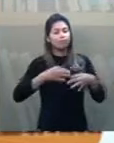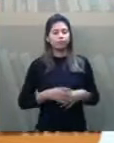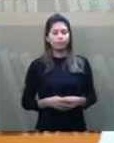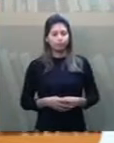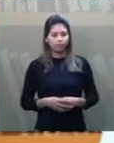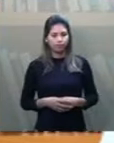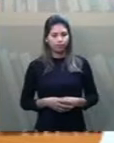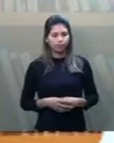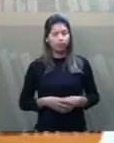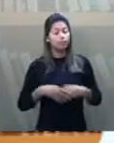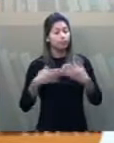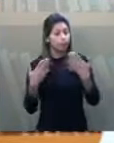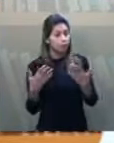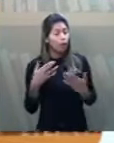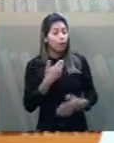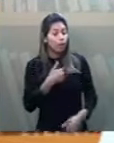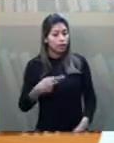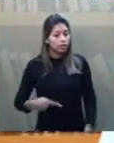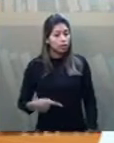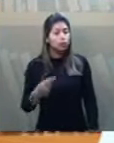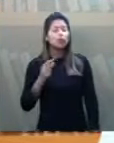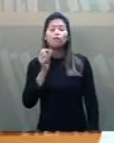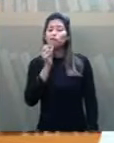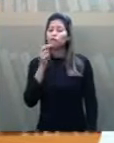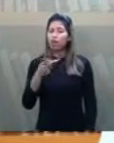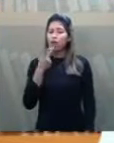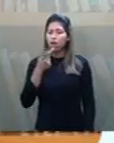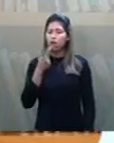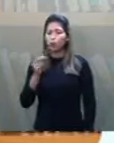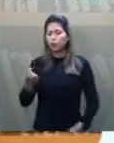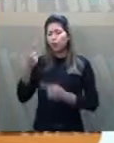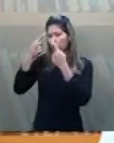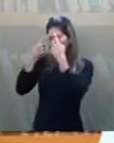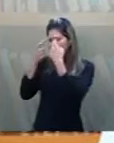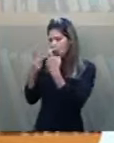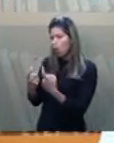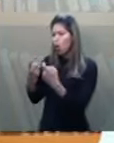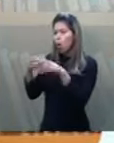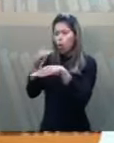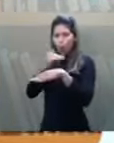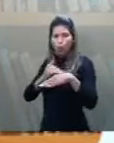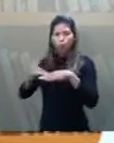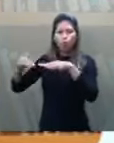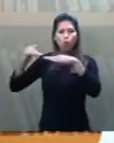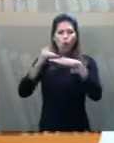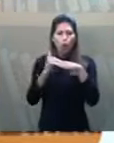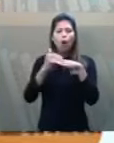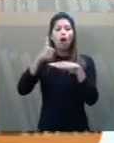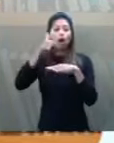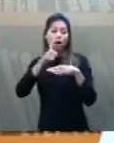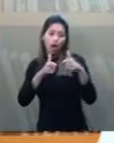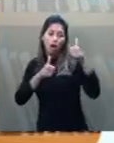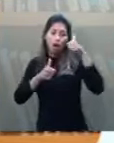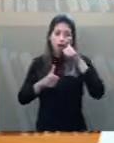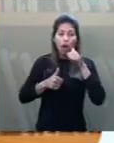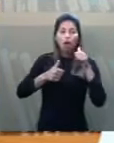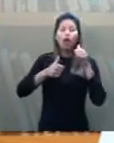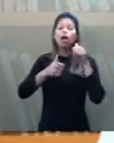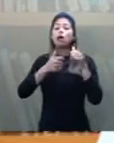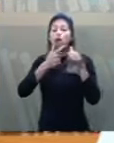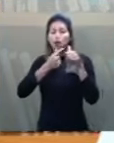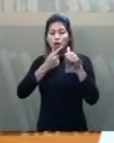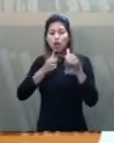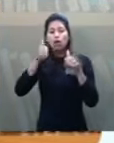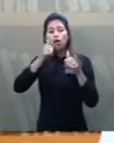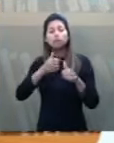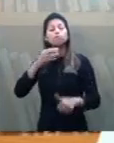quer uma vez falar sobre ele, ele combate a desigualdade salarial entre homens e mulheres, mesma função, mesma